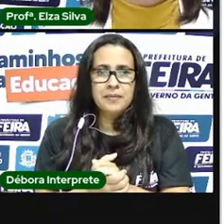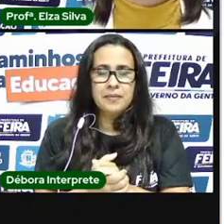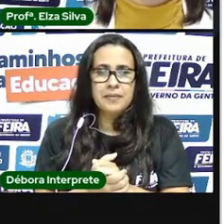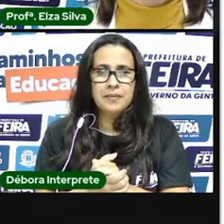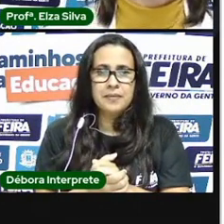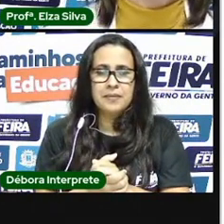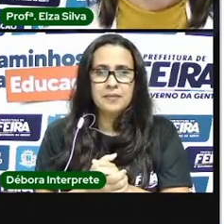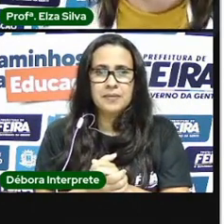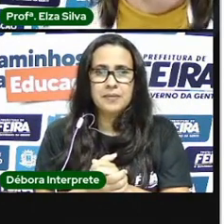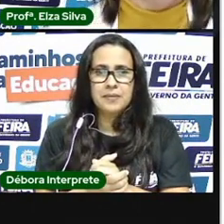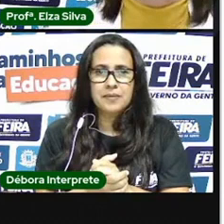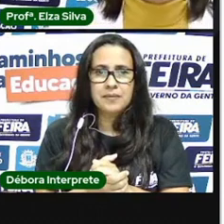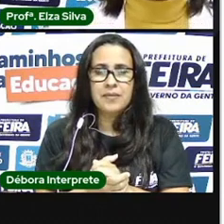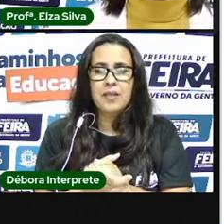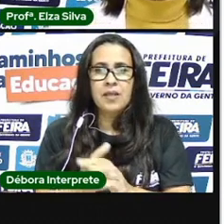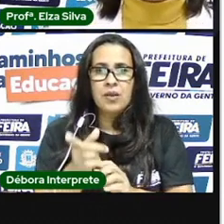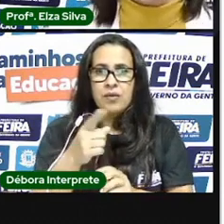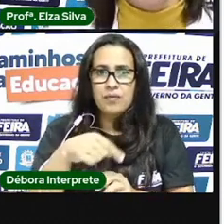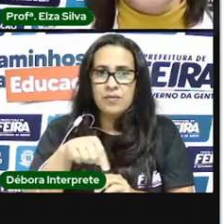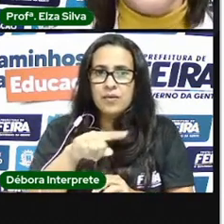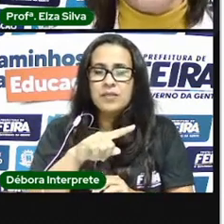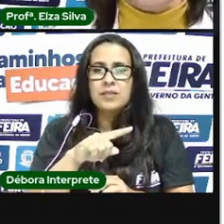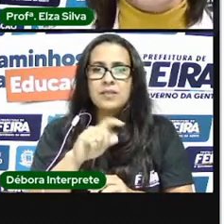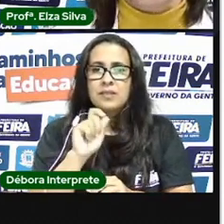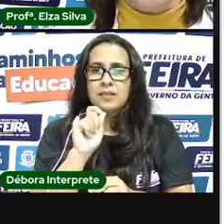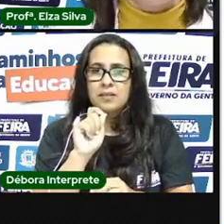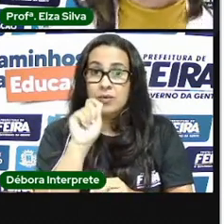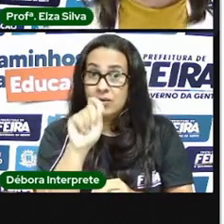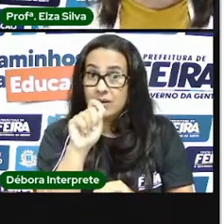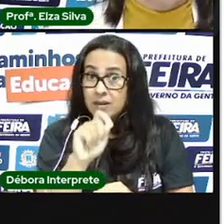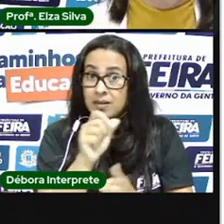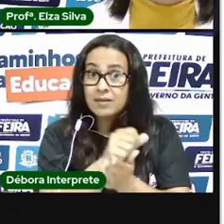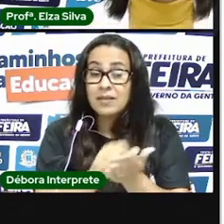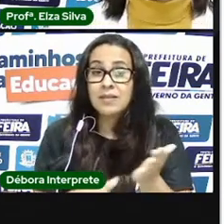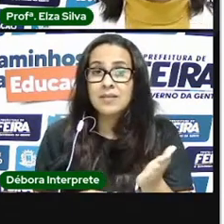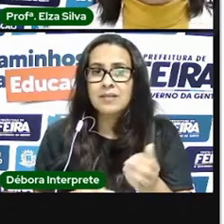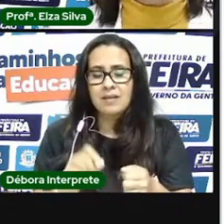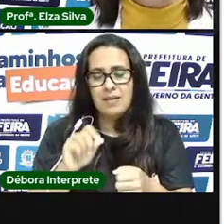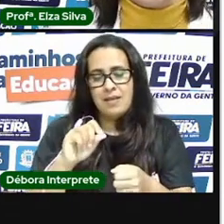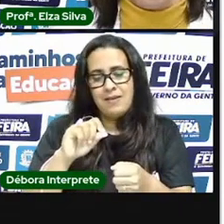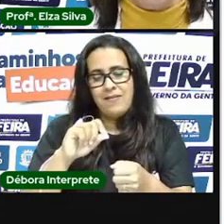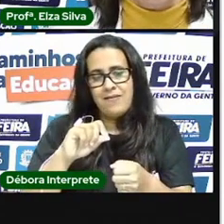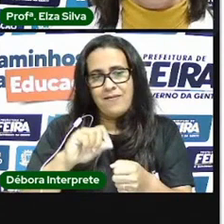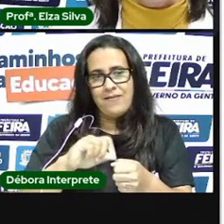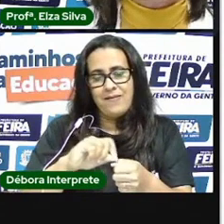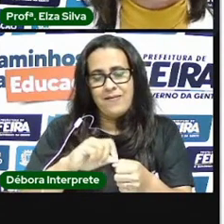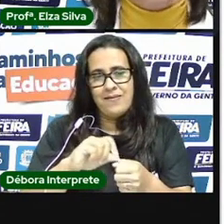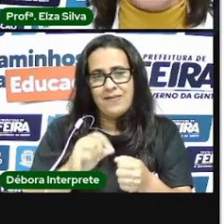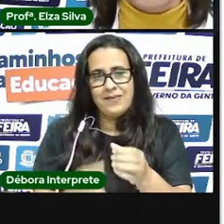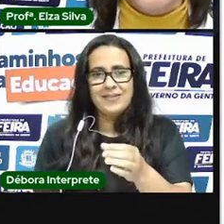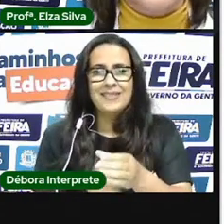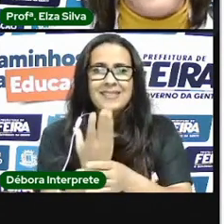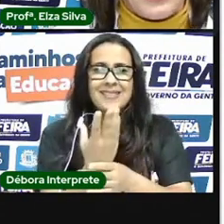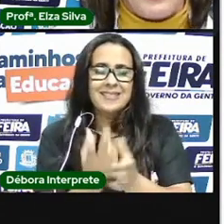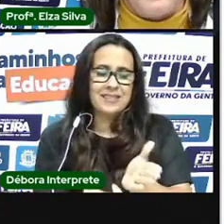vocês vão produzir um desenho olha que coisa maravilhosa olha não venham me dizer que não sabem desenhar vocês